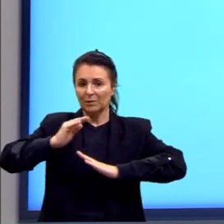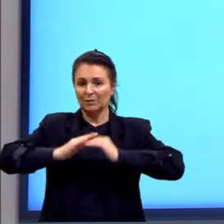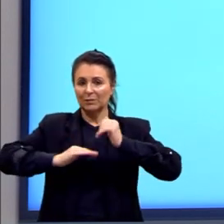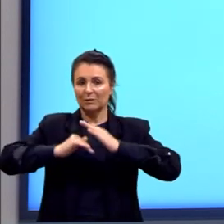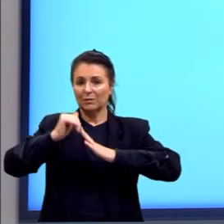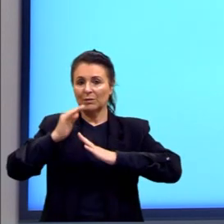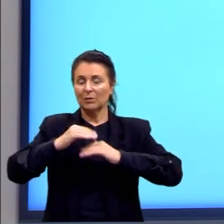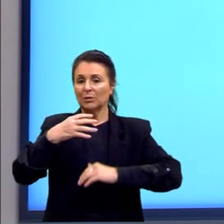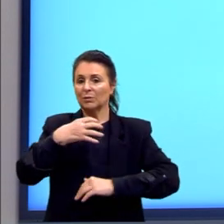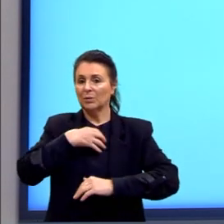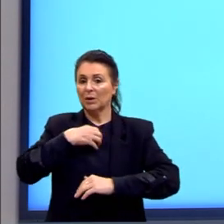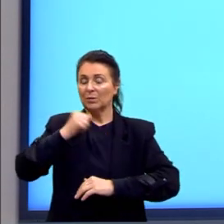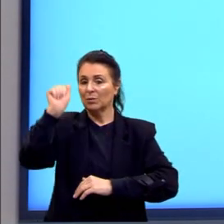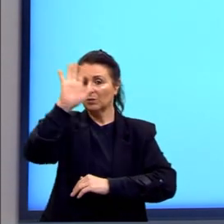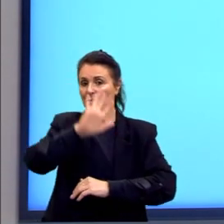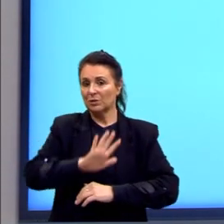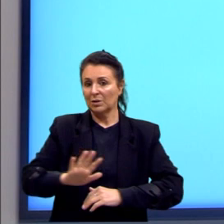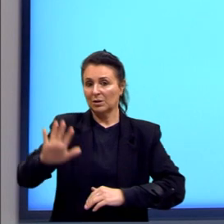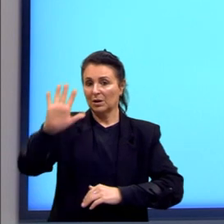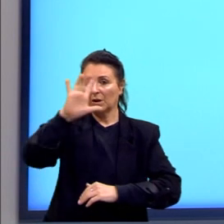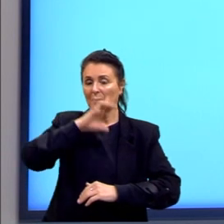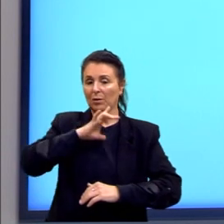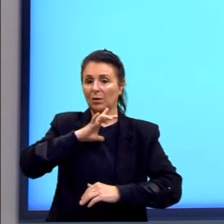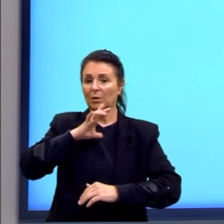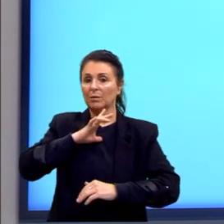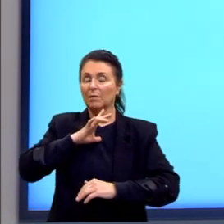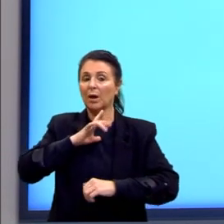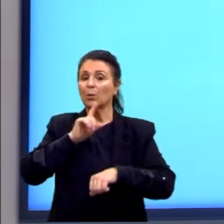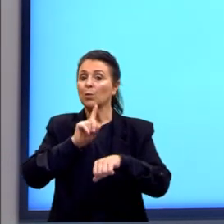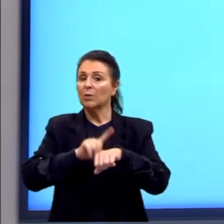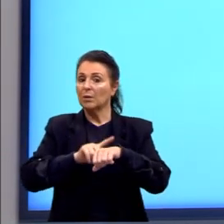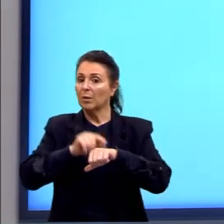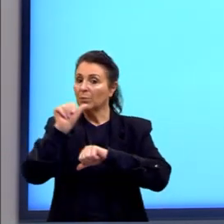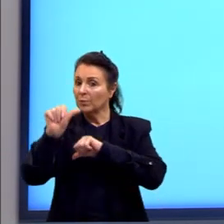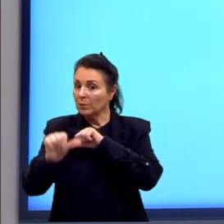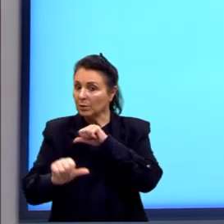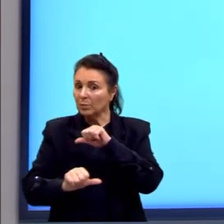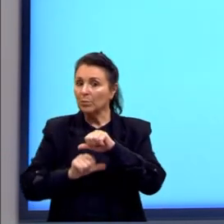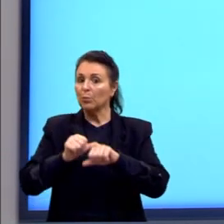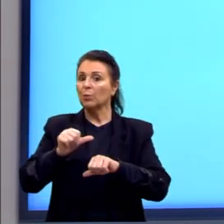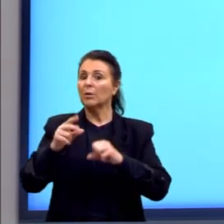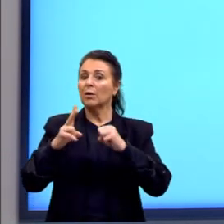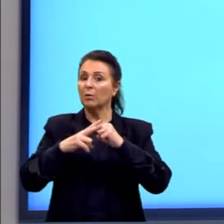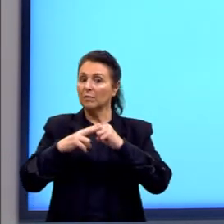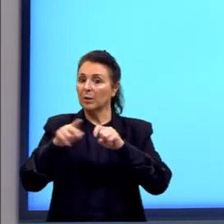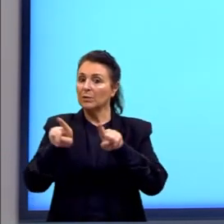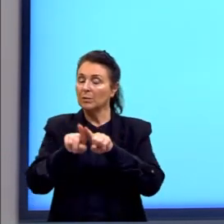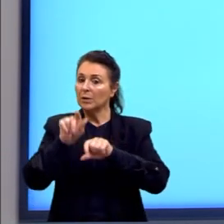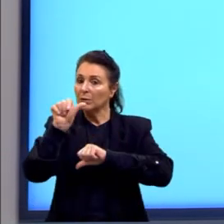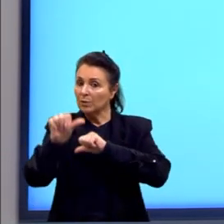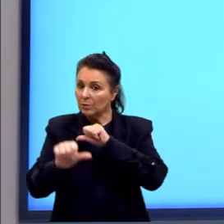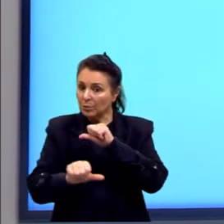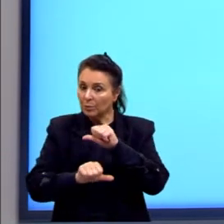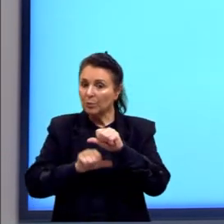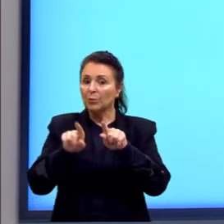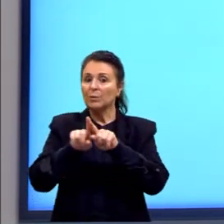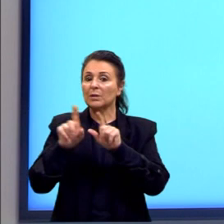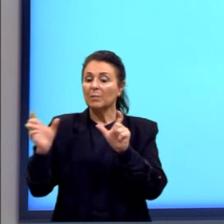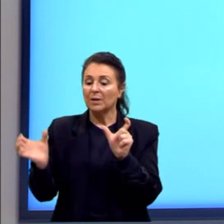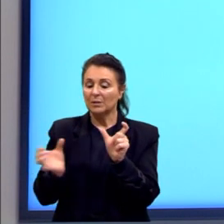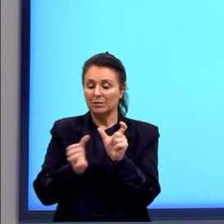De maneira geral, gente vai ter as flexões de tempo e o modo dos verbos e as conjunções